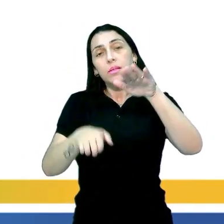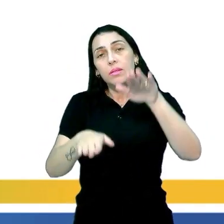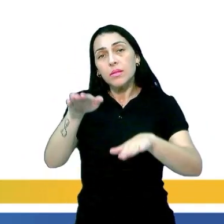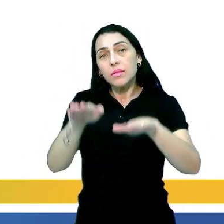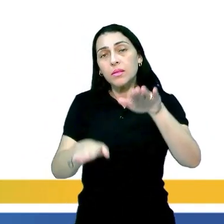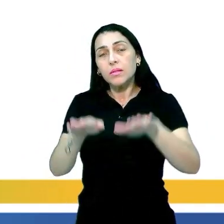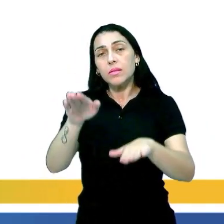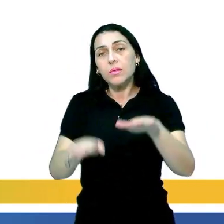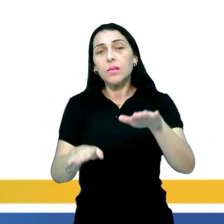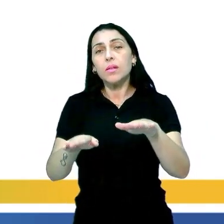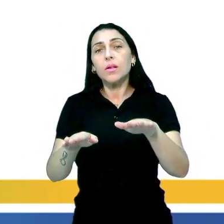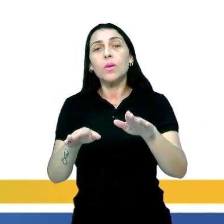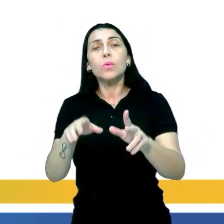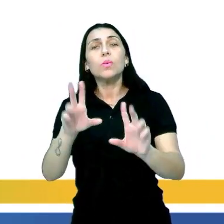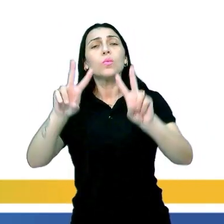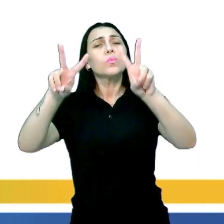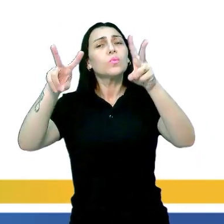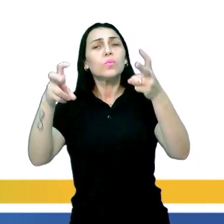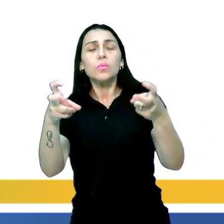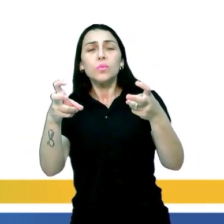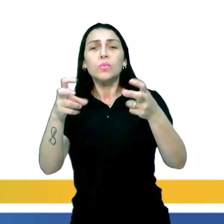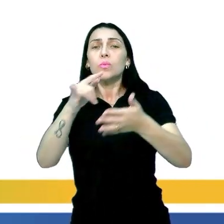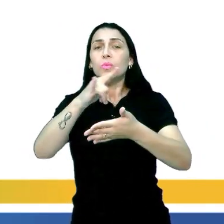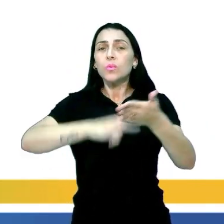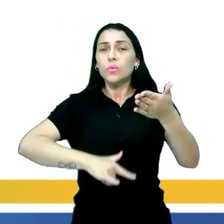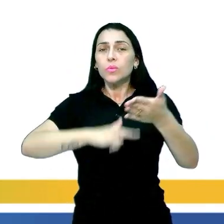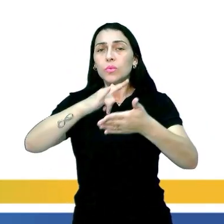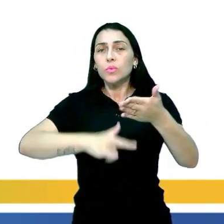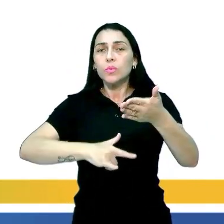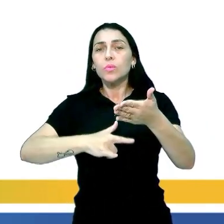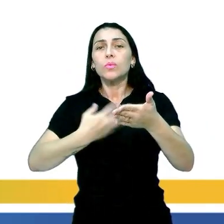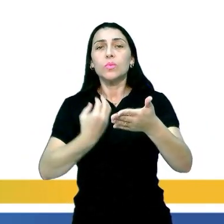aí do teor, né? Do documentário.